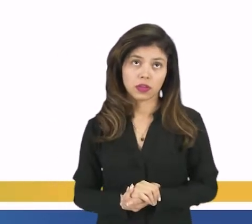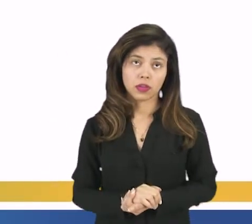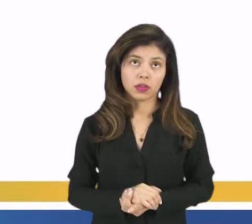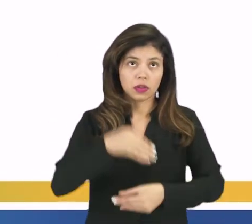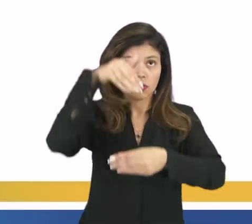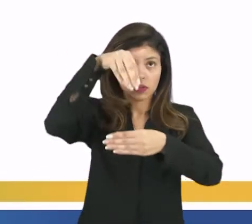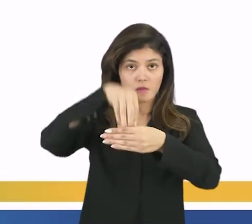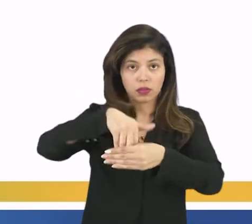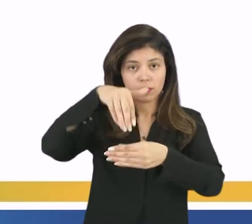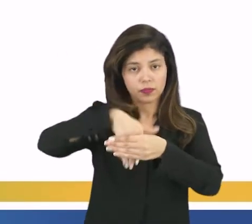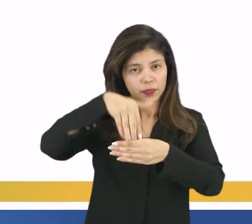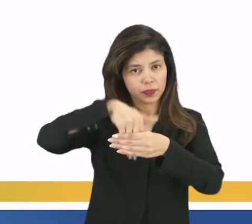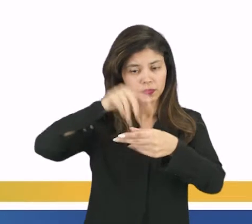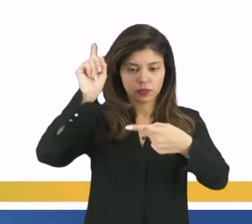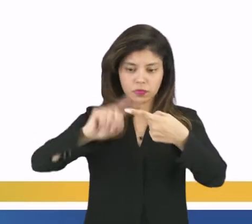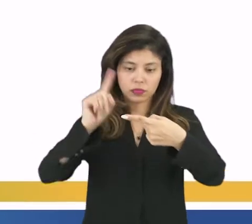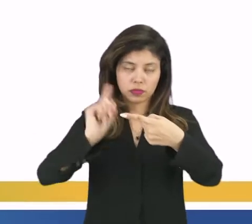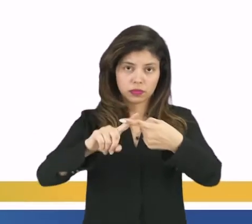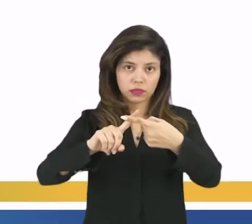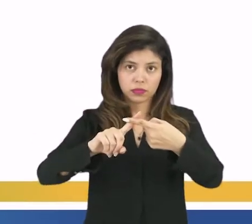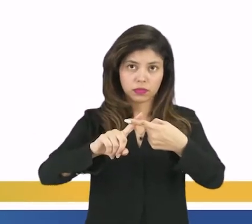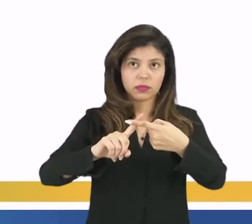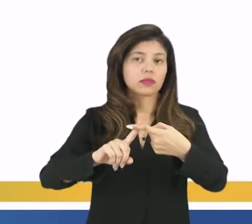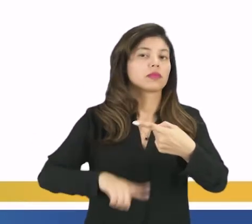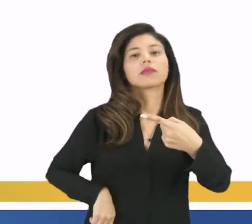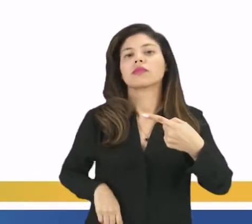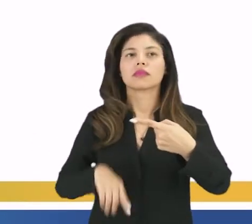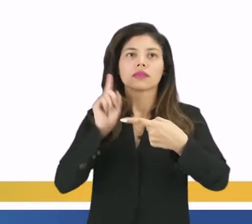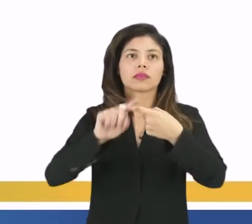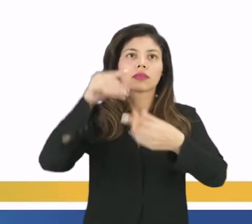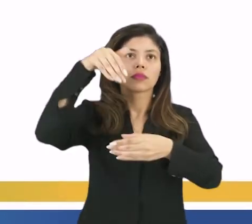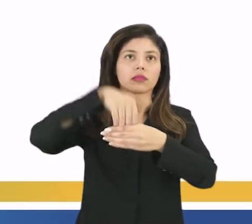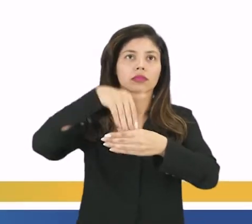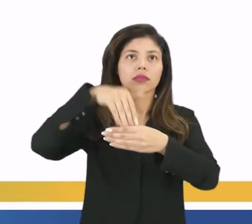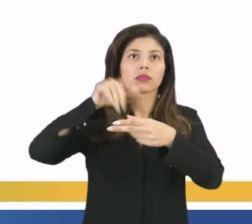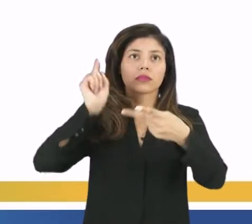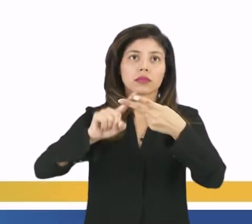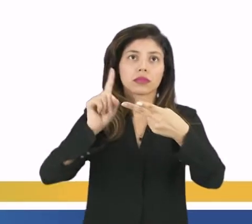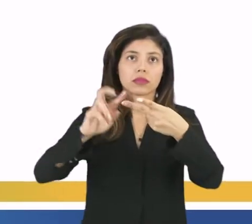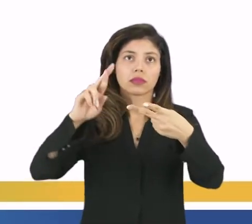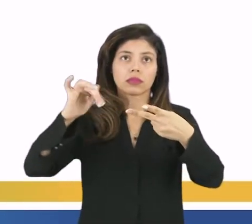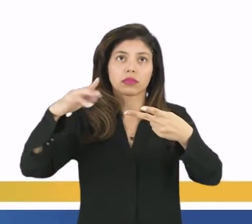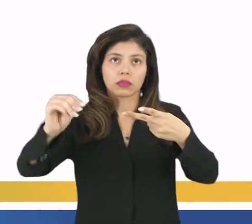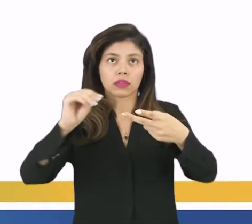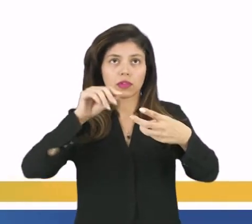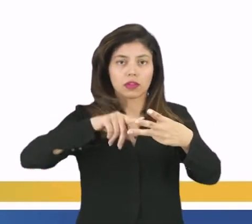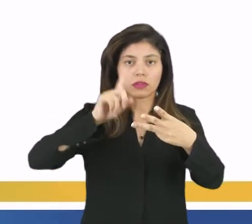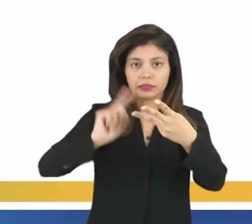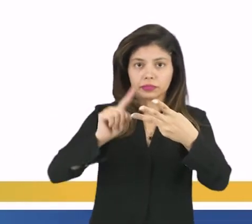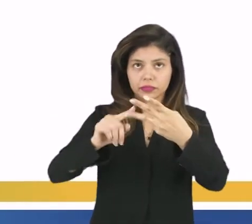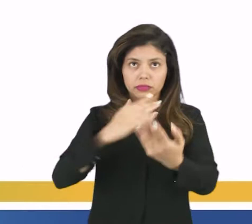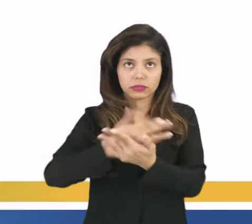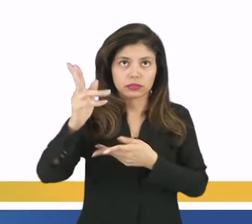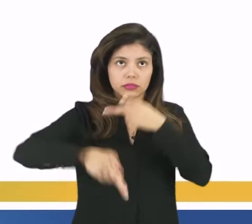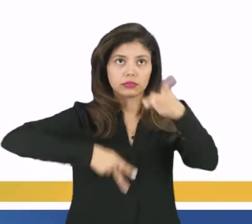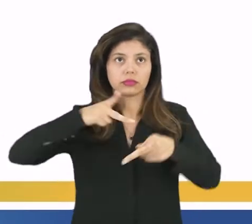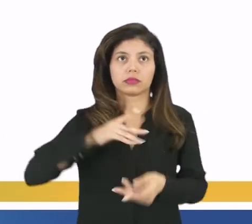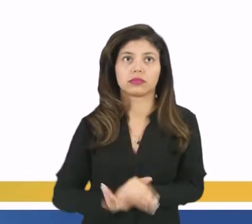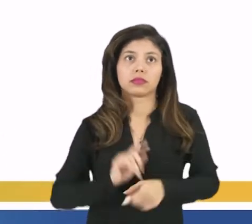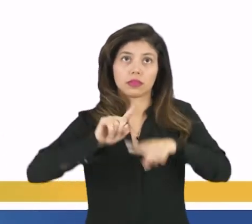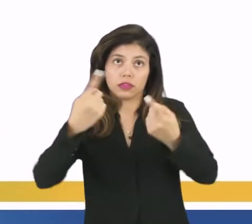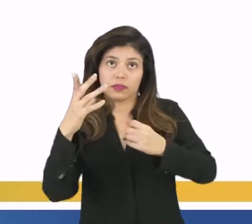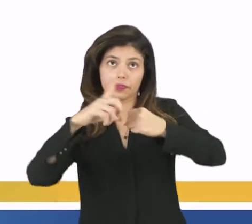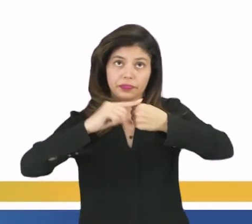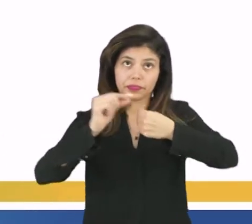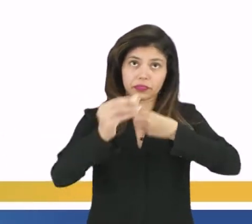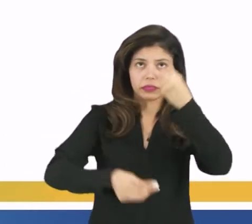Então os três mecanismos que nós gostaríamos de falar é o prebicito, referendo em iniciativa popular. Porém o artigo